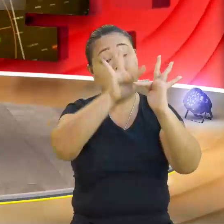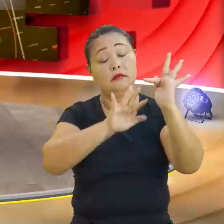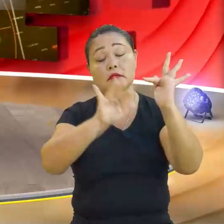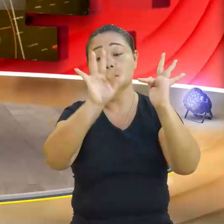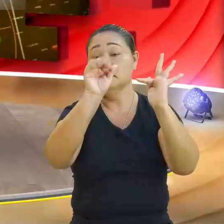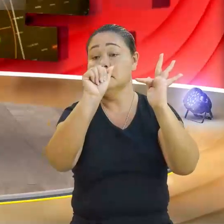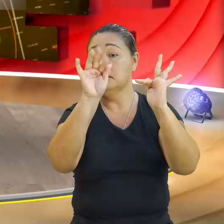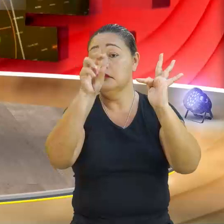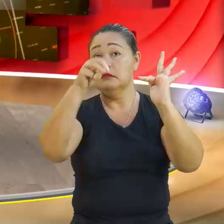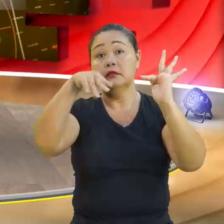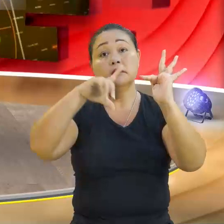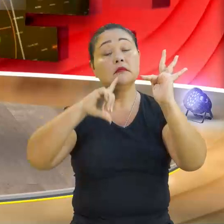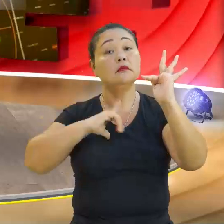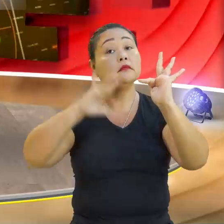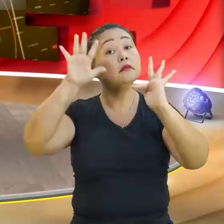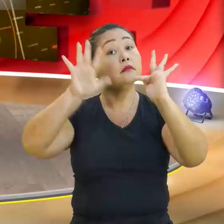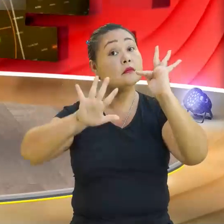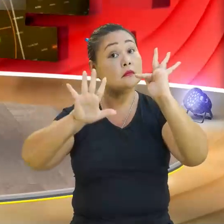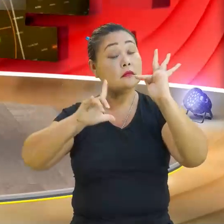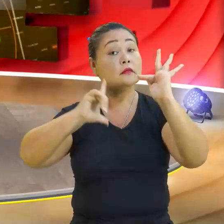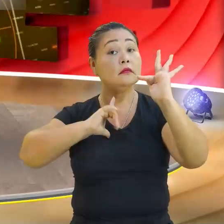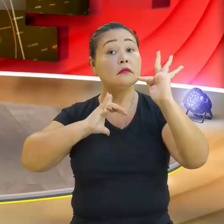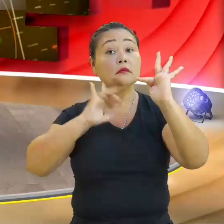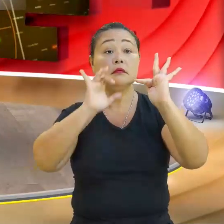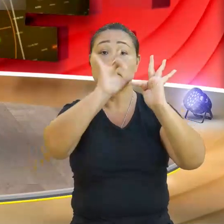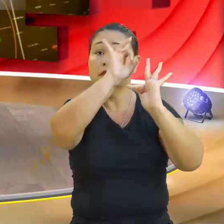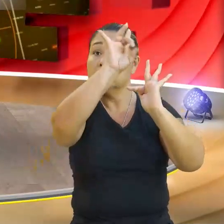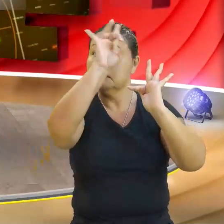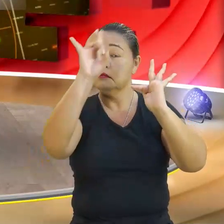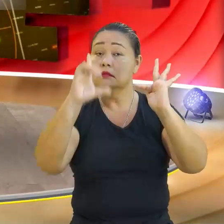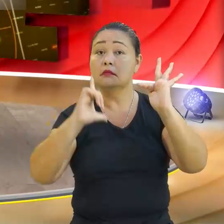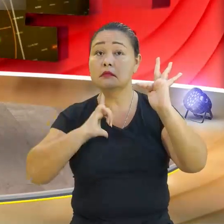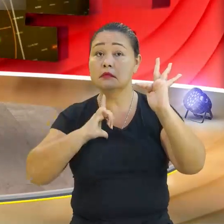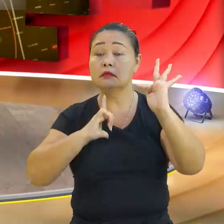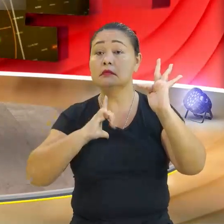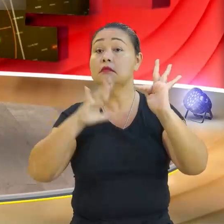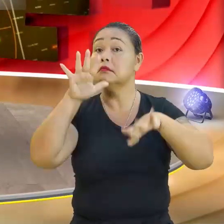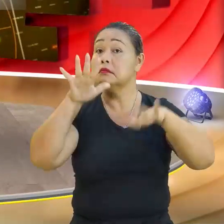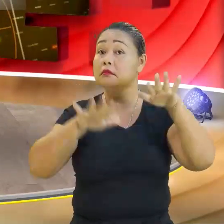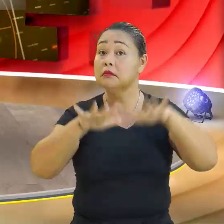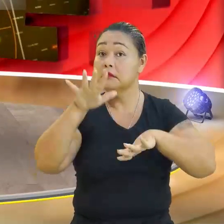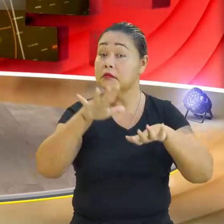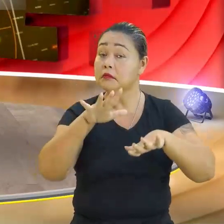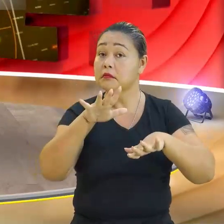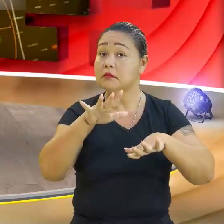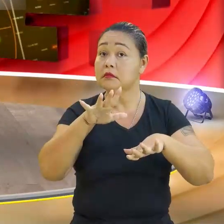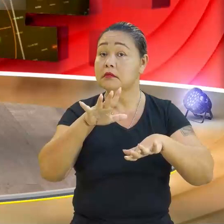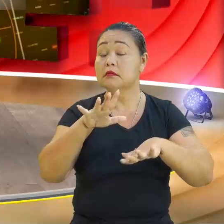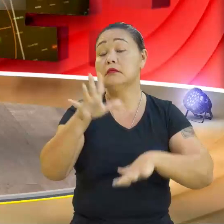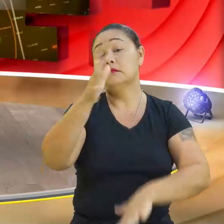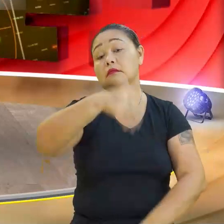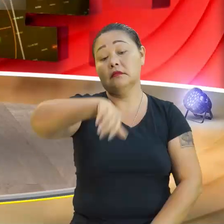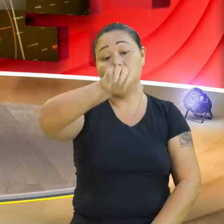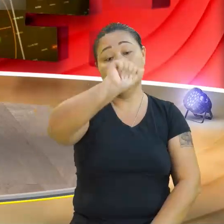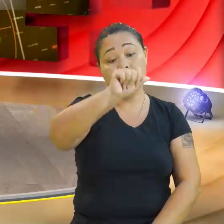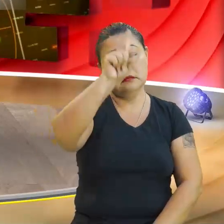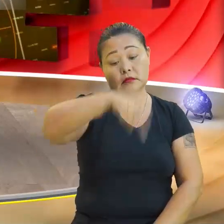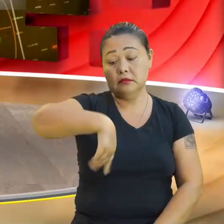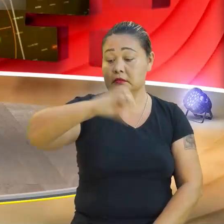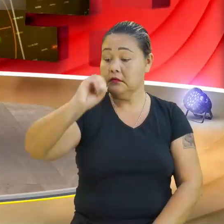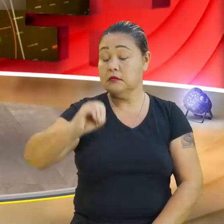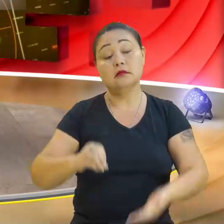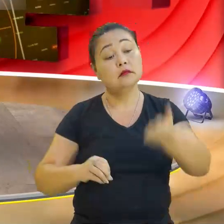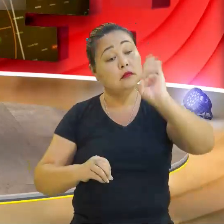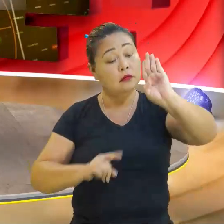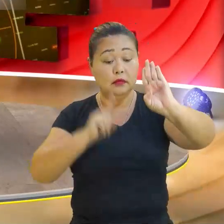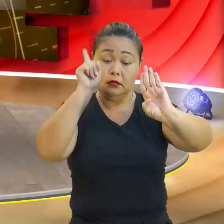a gente tem algumas especificidades. Ou seja, tem situações em que o A é 0, tem situações em que o B é